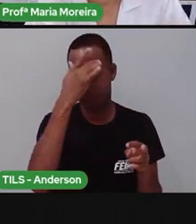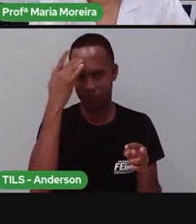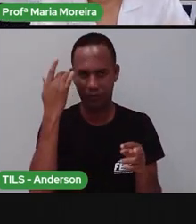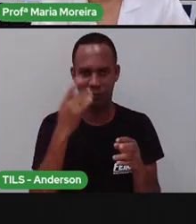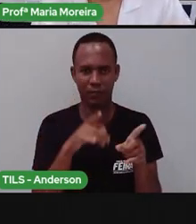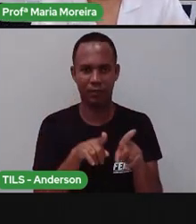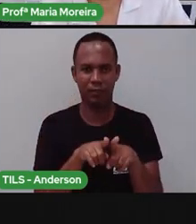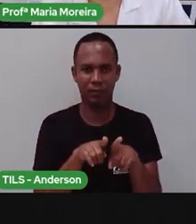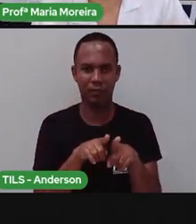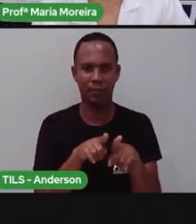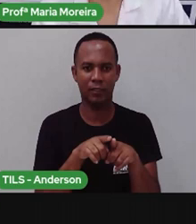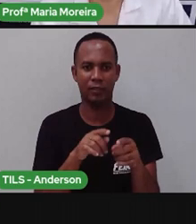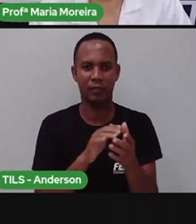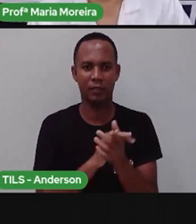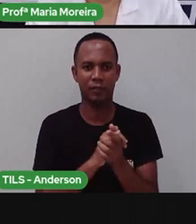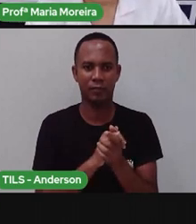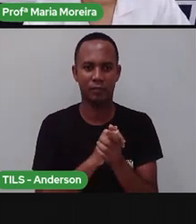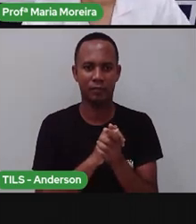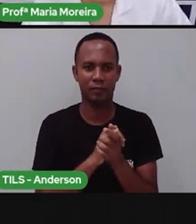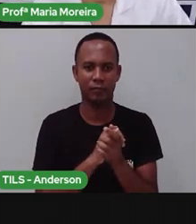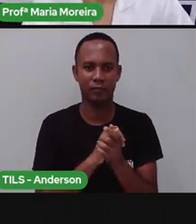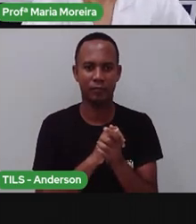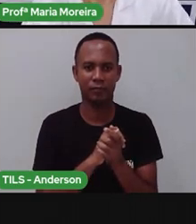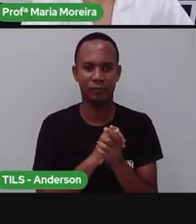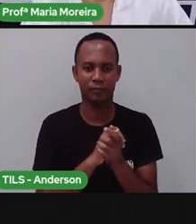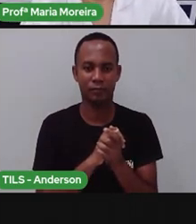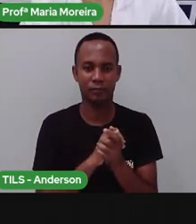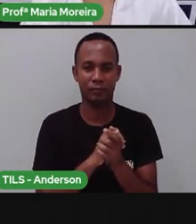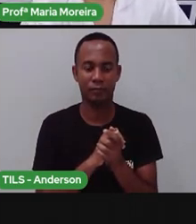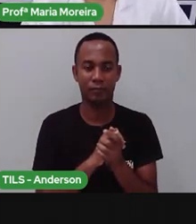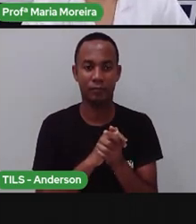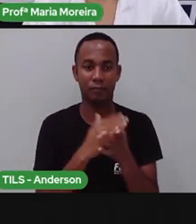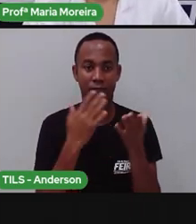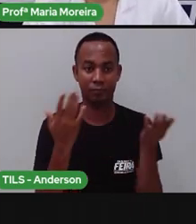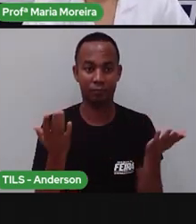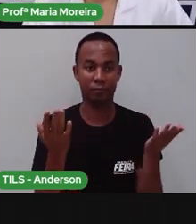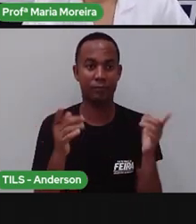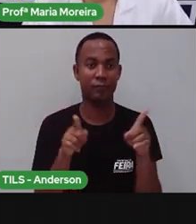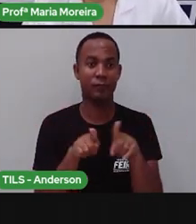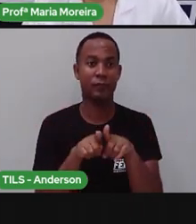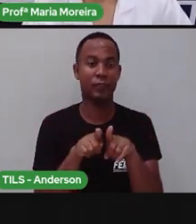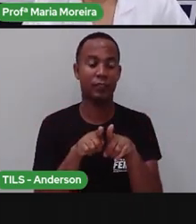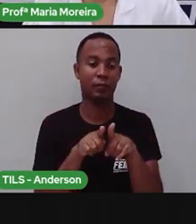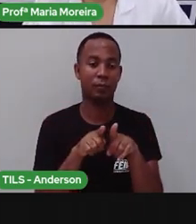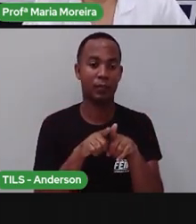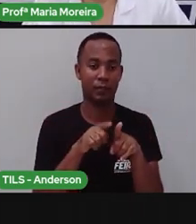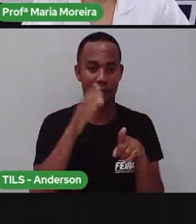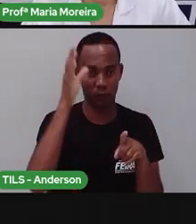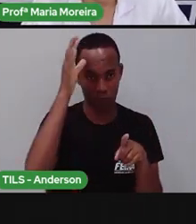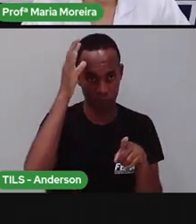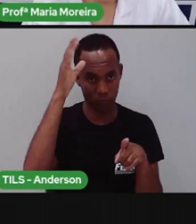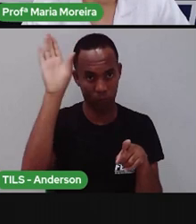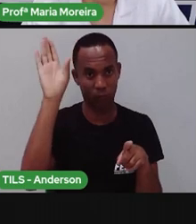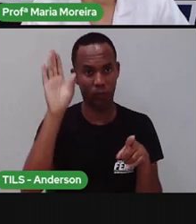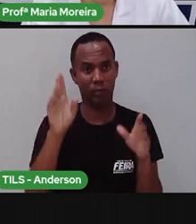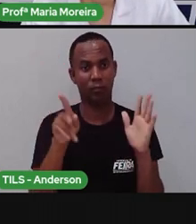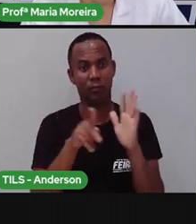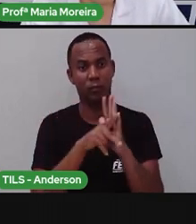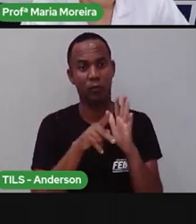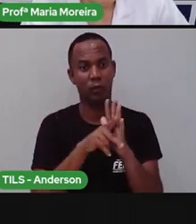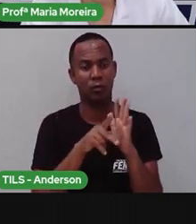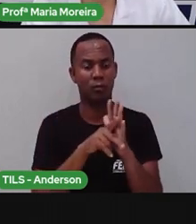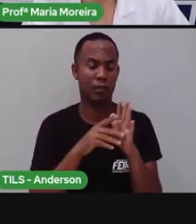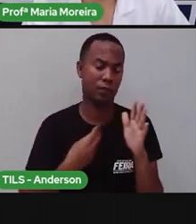da arte rupestre, certo? Bom, as tradições, viu? Elas fazem parte do nosso